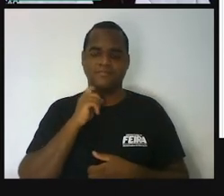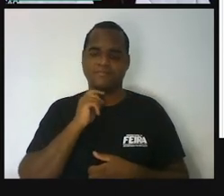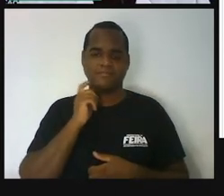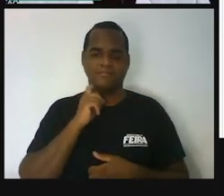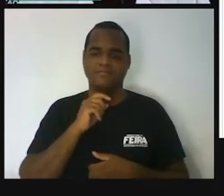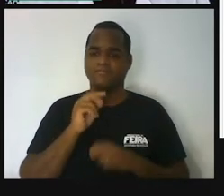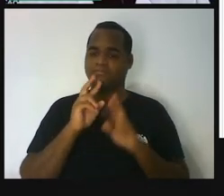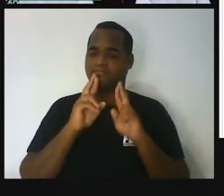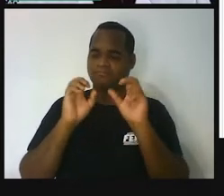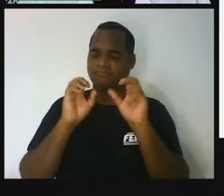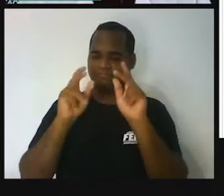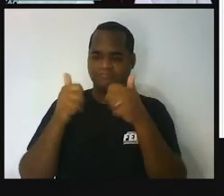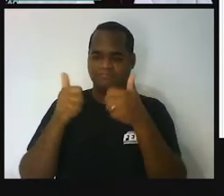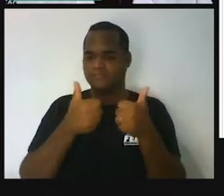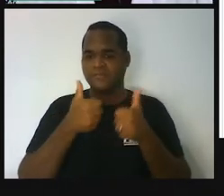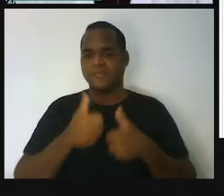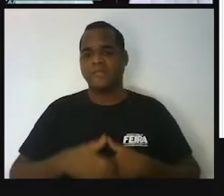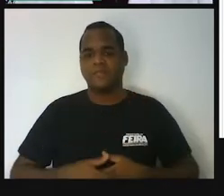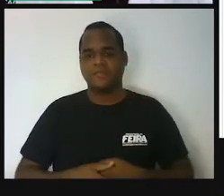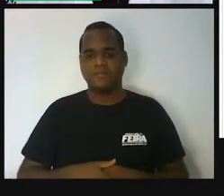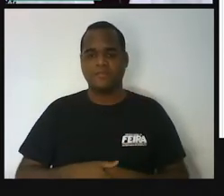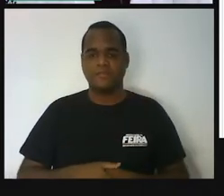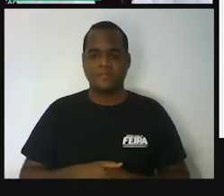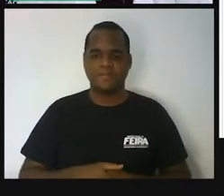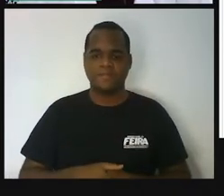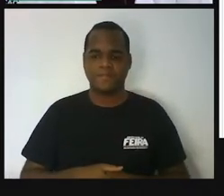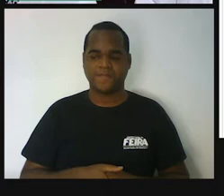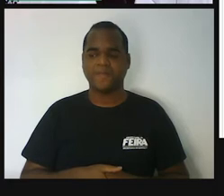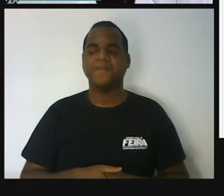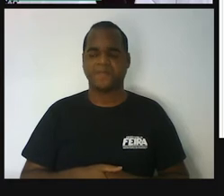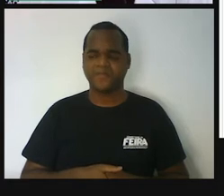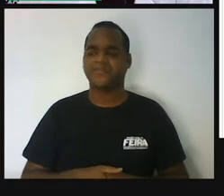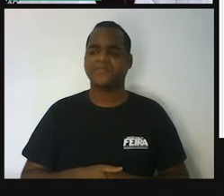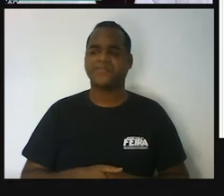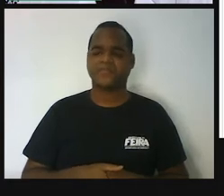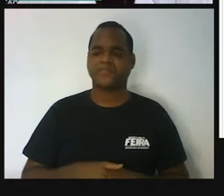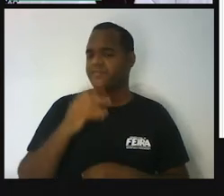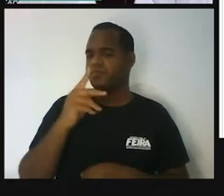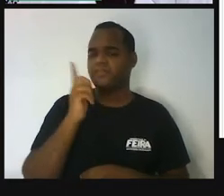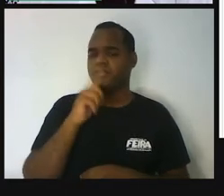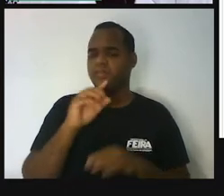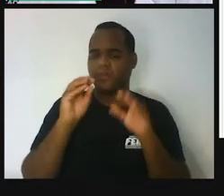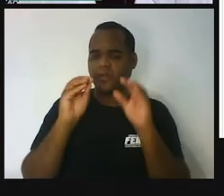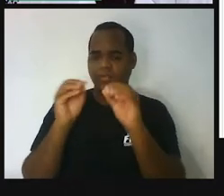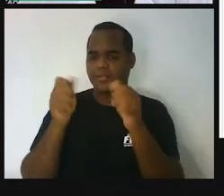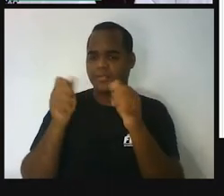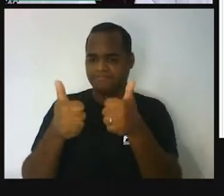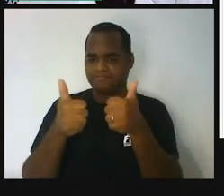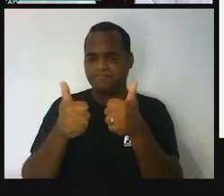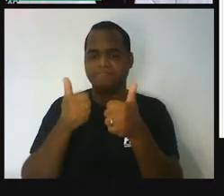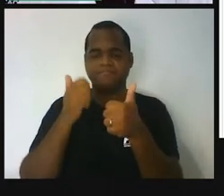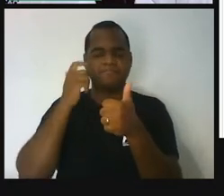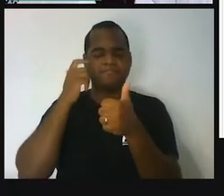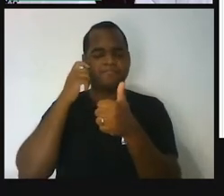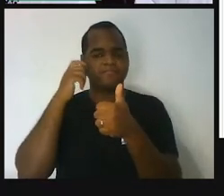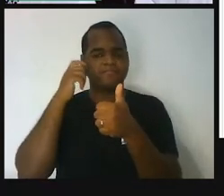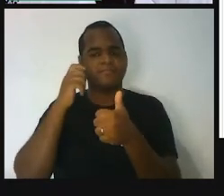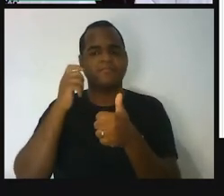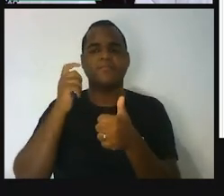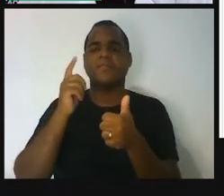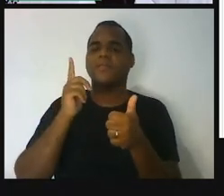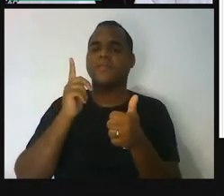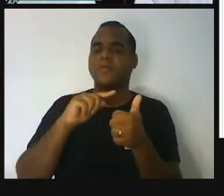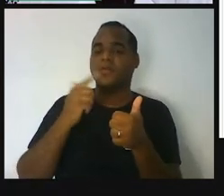Bacana, hein? Tá. Mas, professor, já que o senhor colocou aí, eu consigo também,